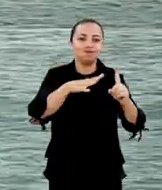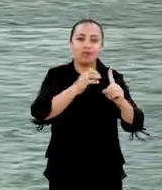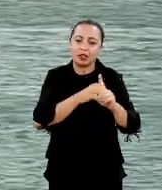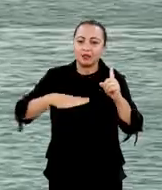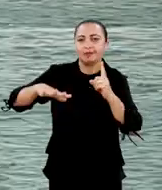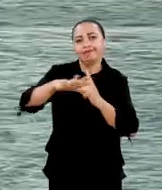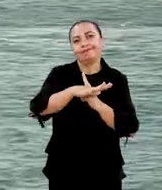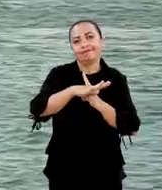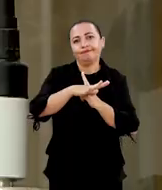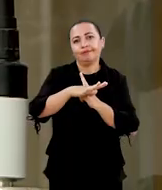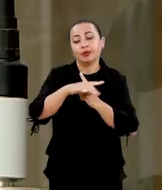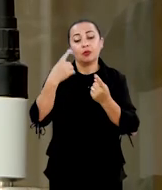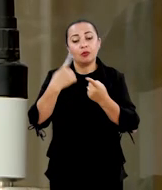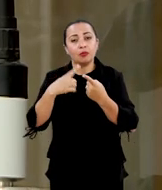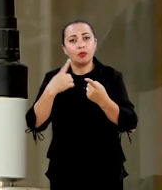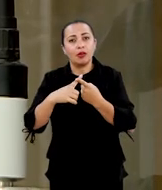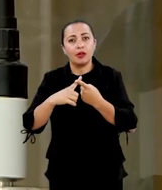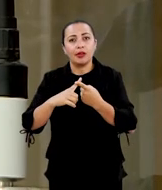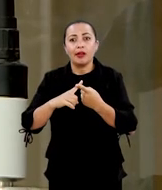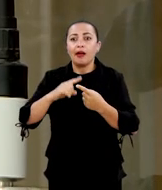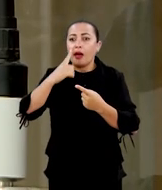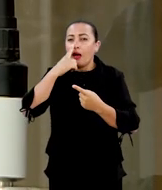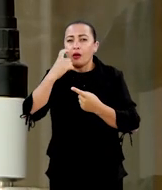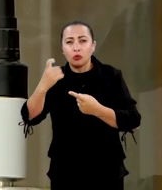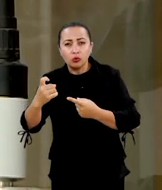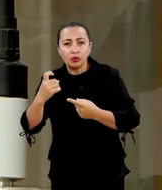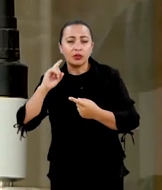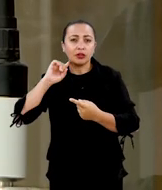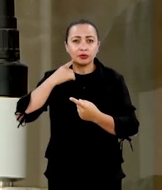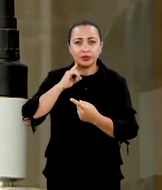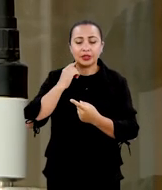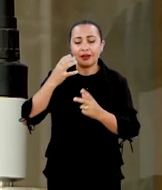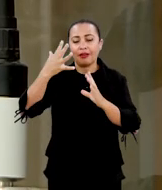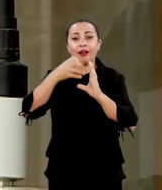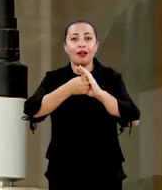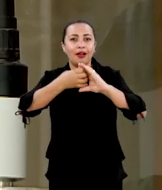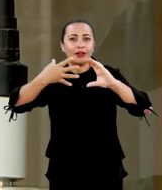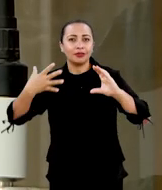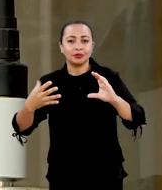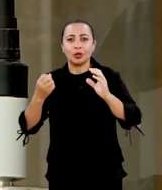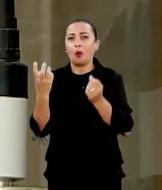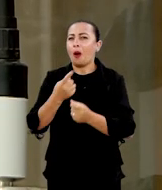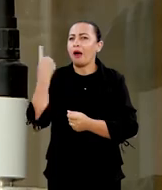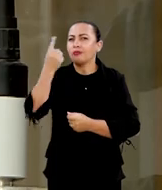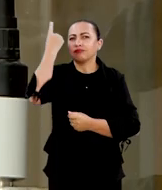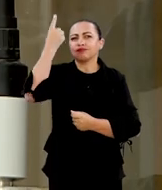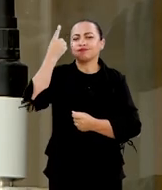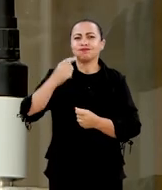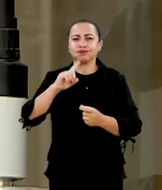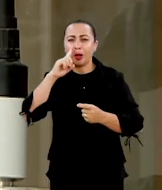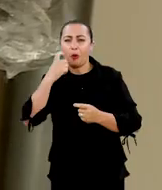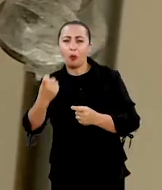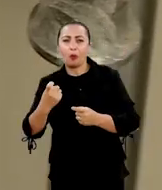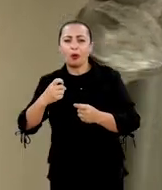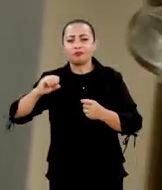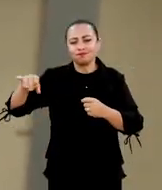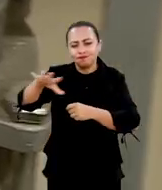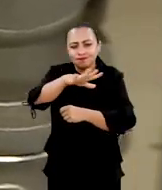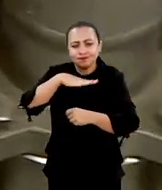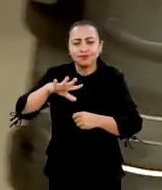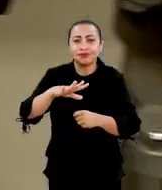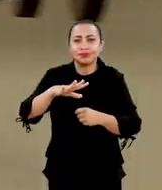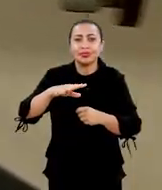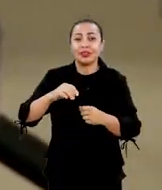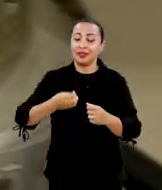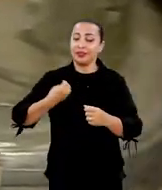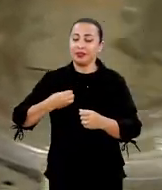ambiental. Isso porque os resíduos da produção são caracterizados com alta carga poluidora, sobretudo em